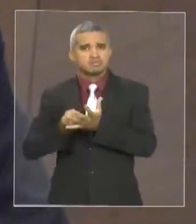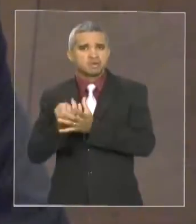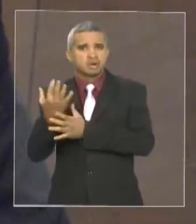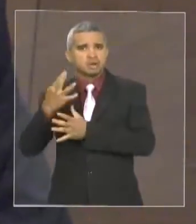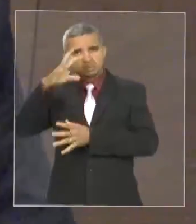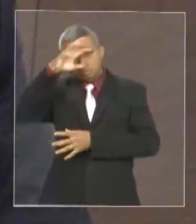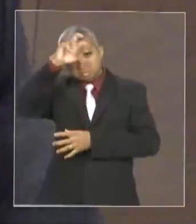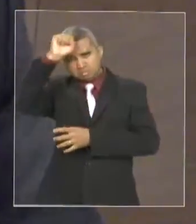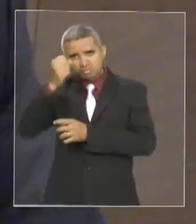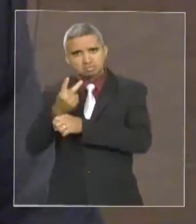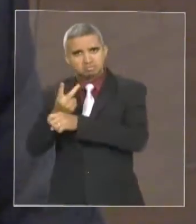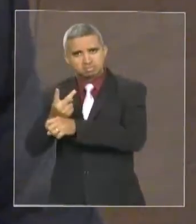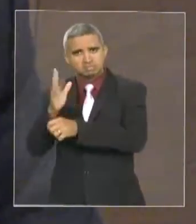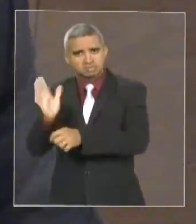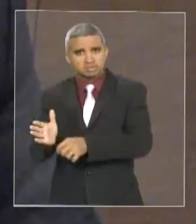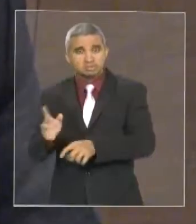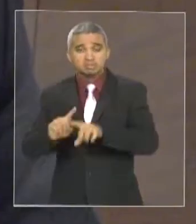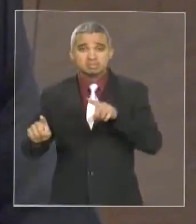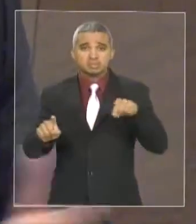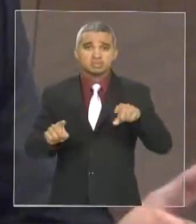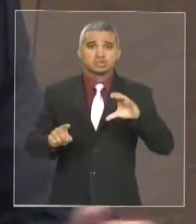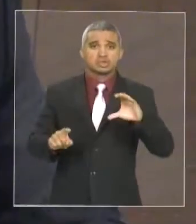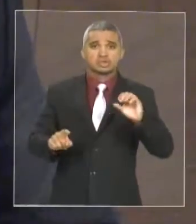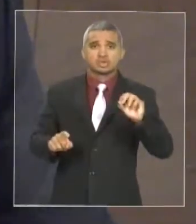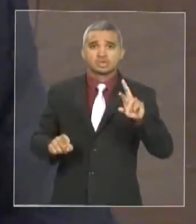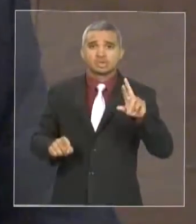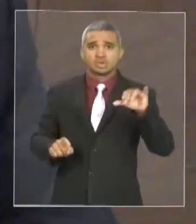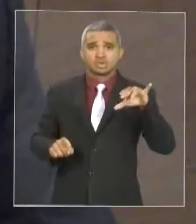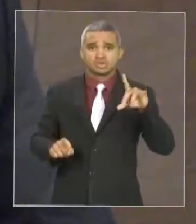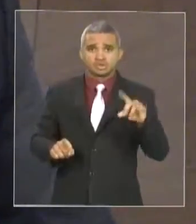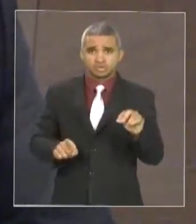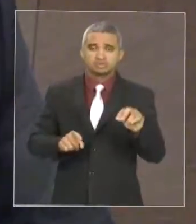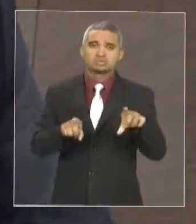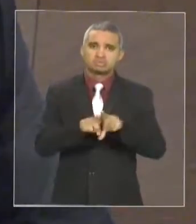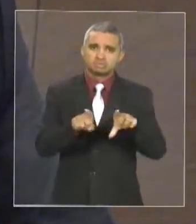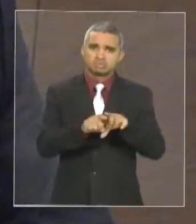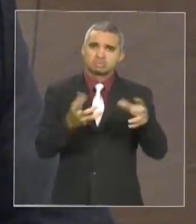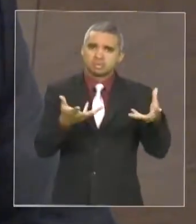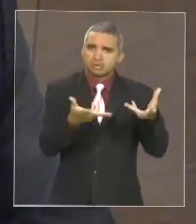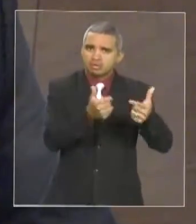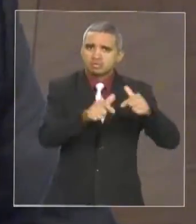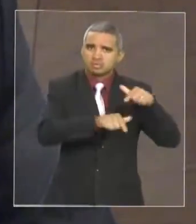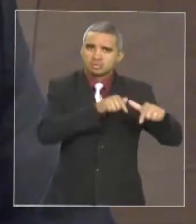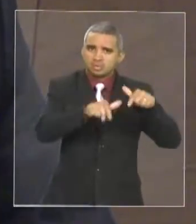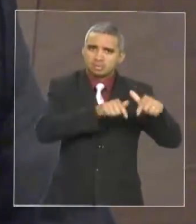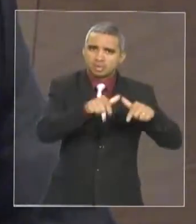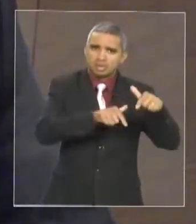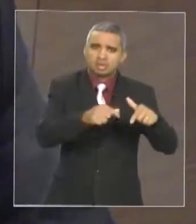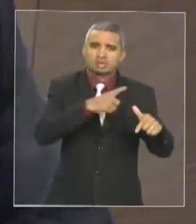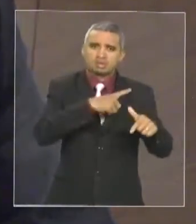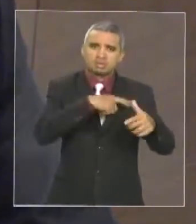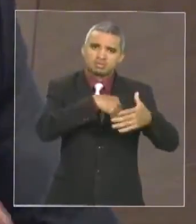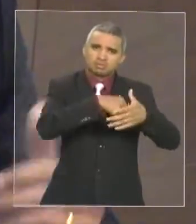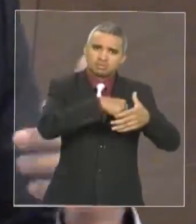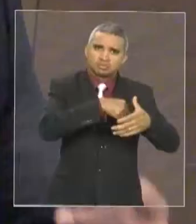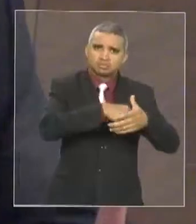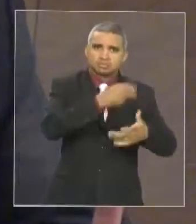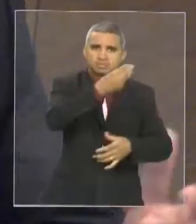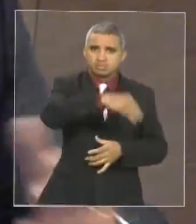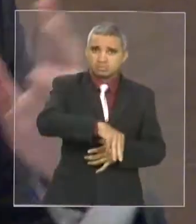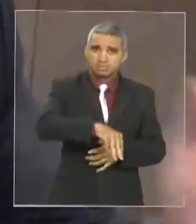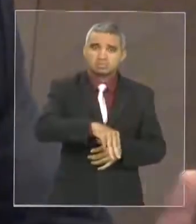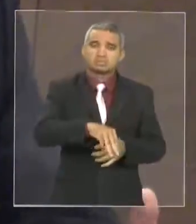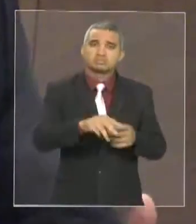o Cordino também, pelo brilhante trabalho, pelo que vem fazendo à frente do esporte, do futebol do Maranhão, e